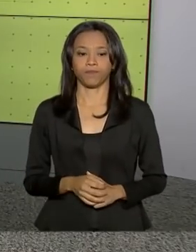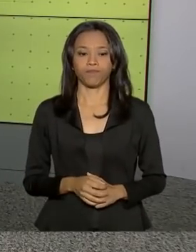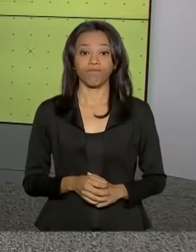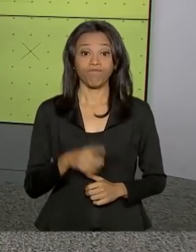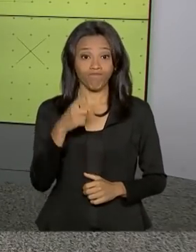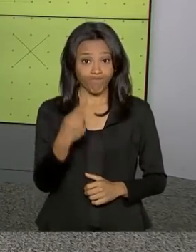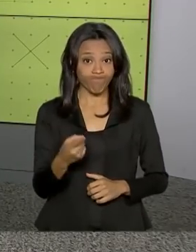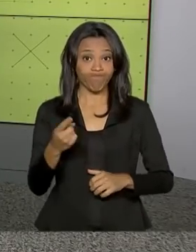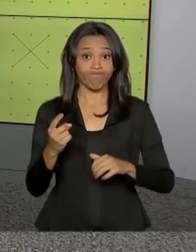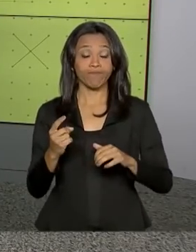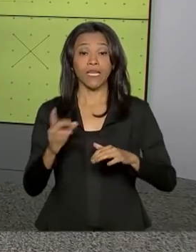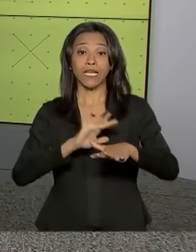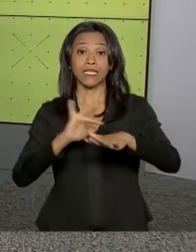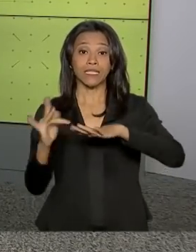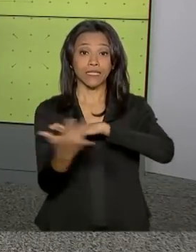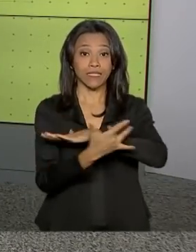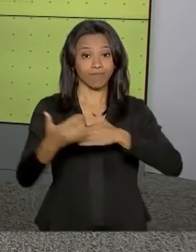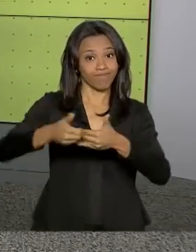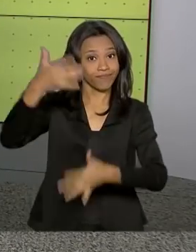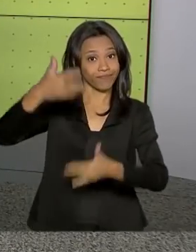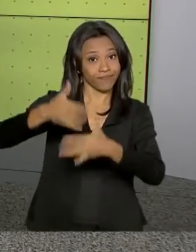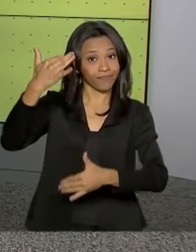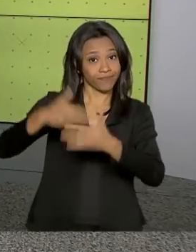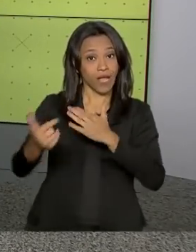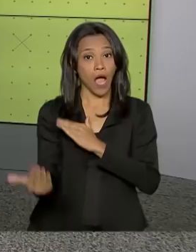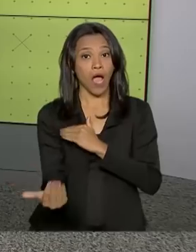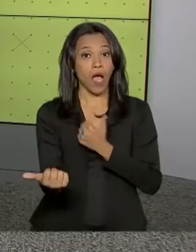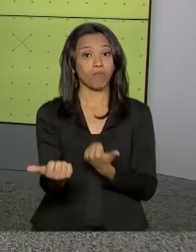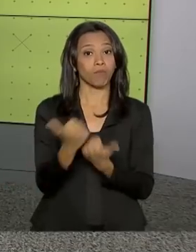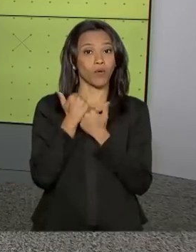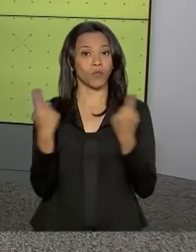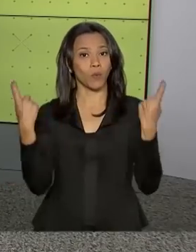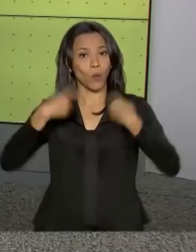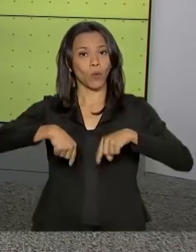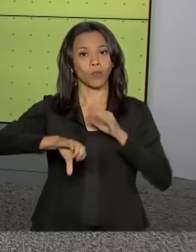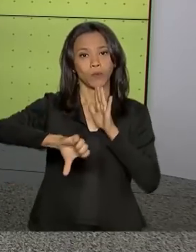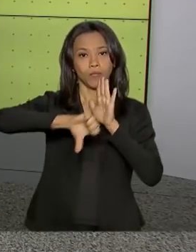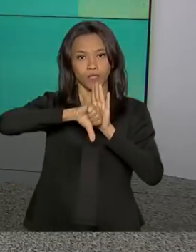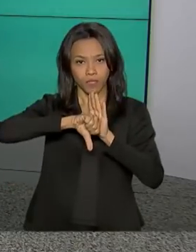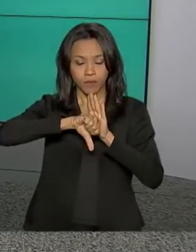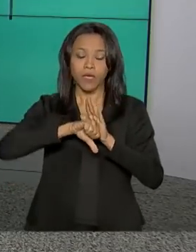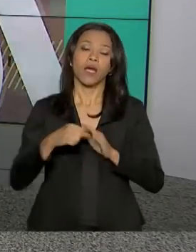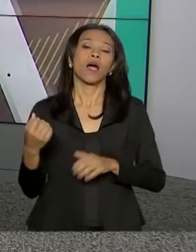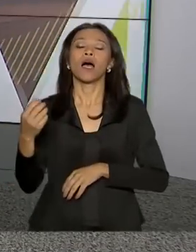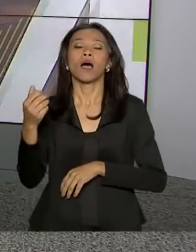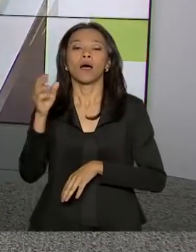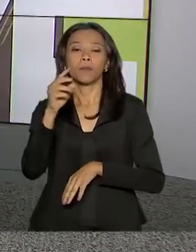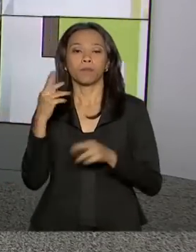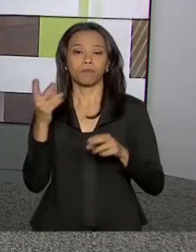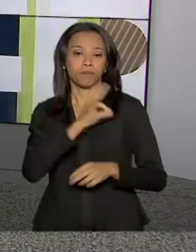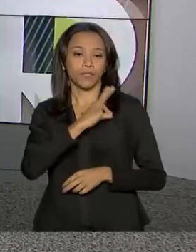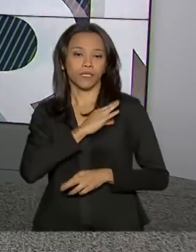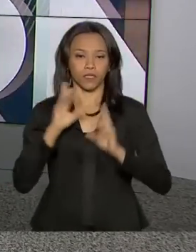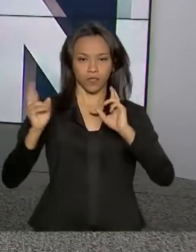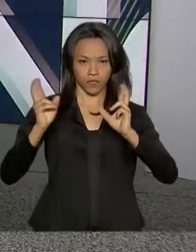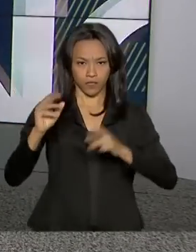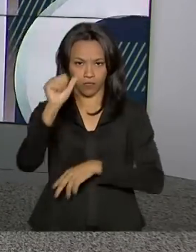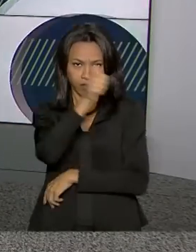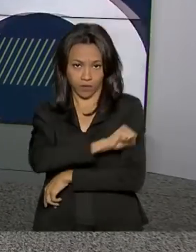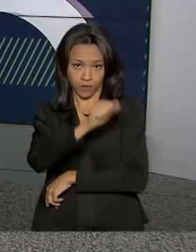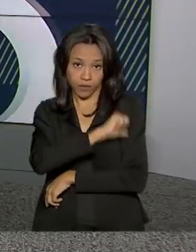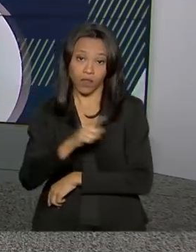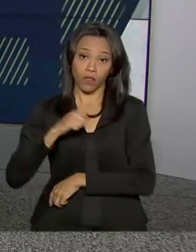Mídias sociais no combate ao crime. A Polícia Rodoviária Federal, no Rio de Janeiro, passa a receber denúncias pelo WhatsApp.